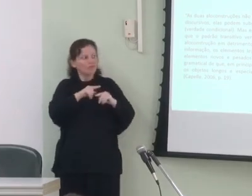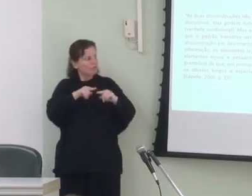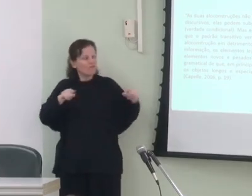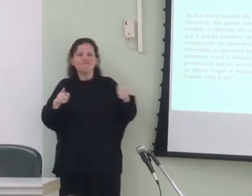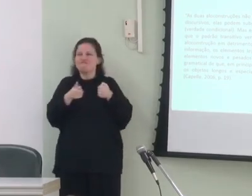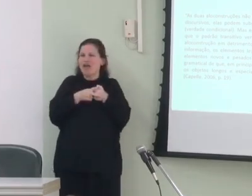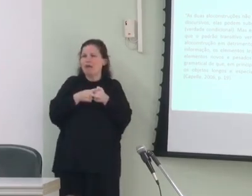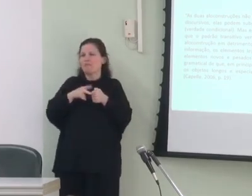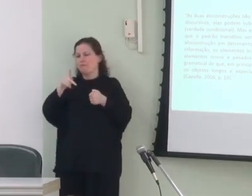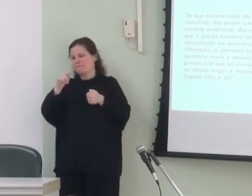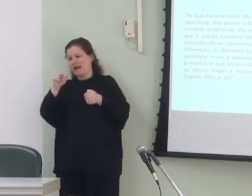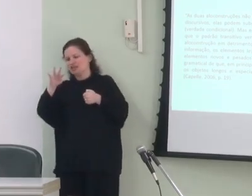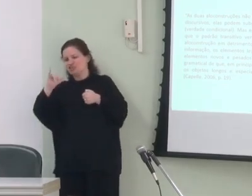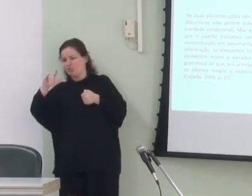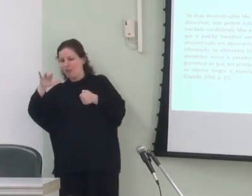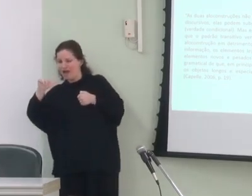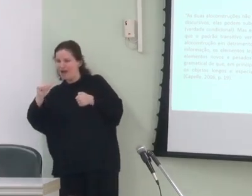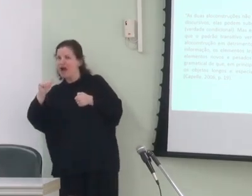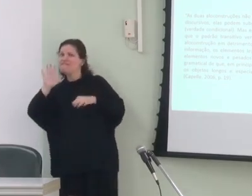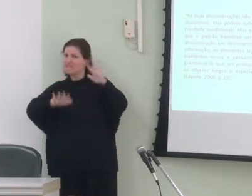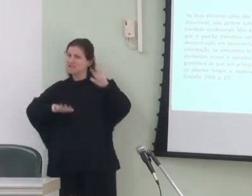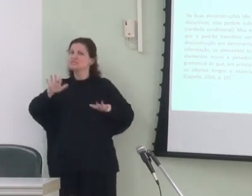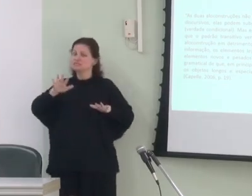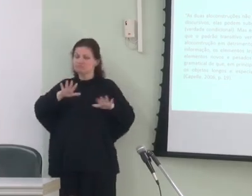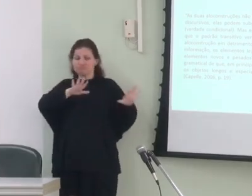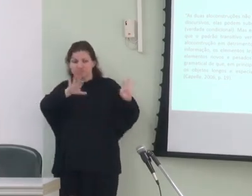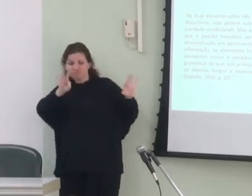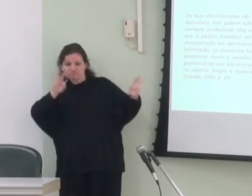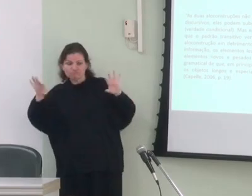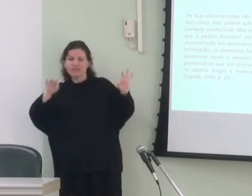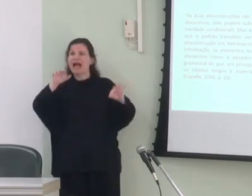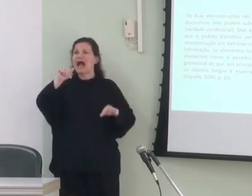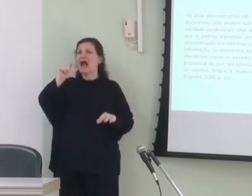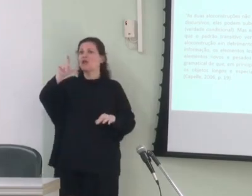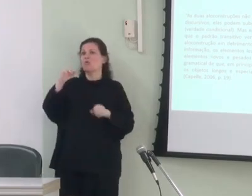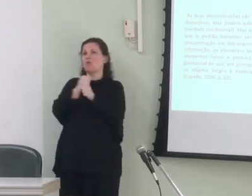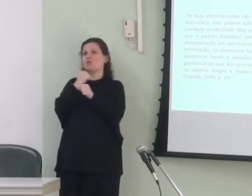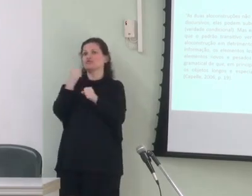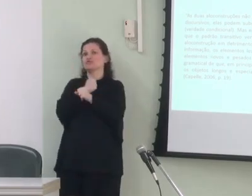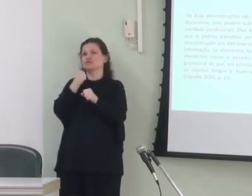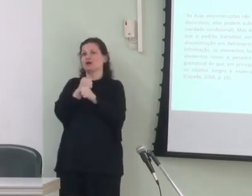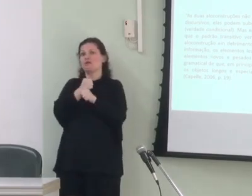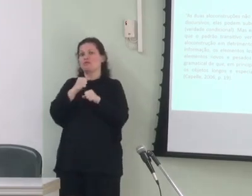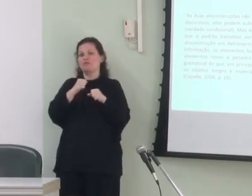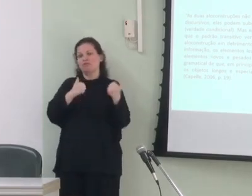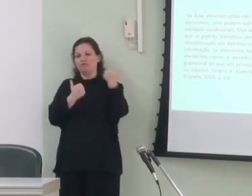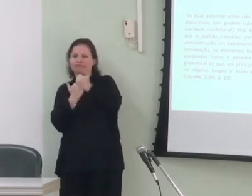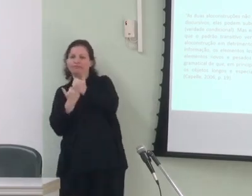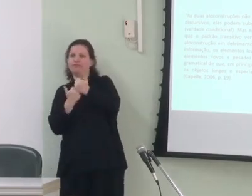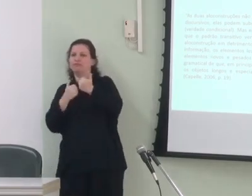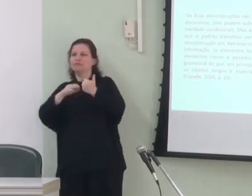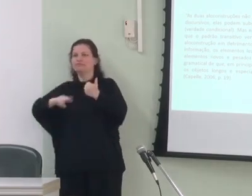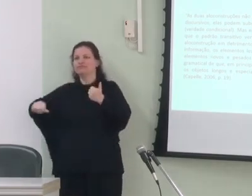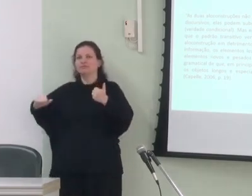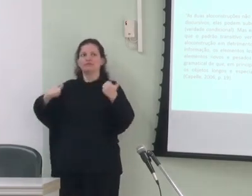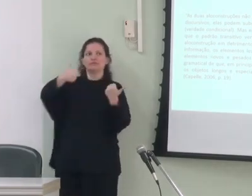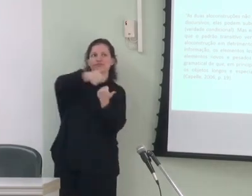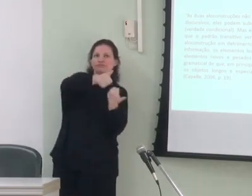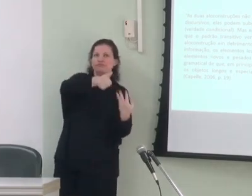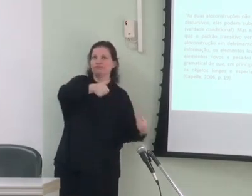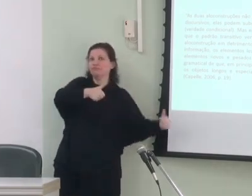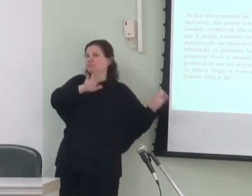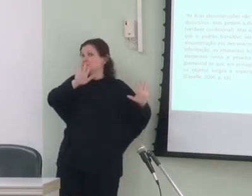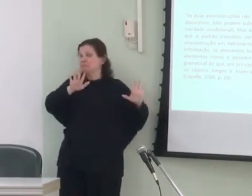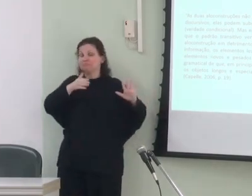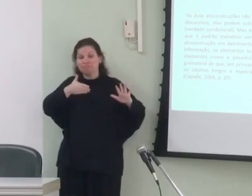partícula é usado às vezes determinam a seleção de uma aloconstrução em detrimento de outra de acordo com